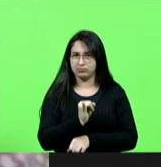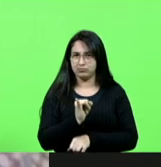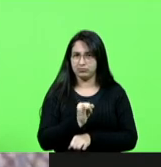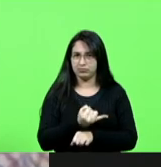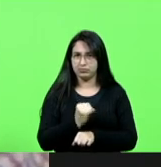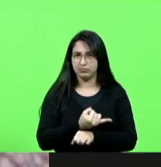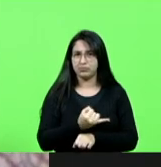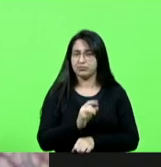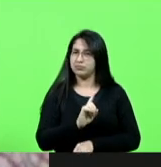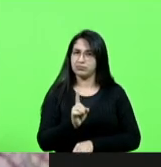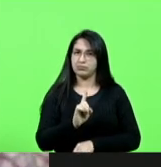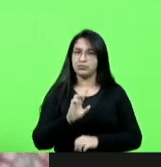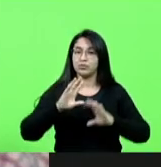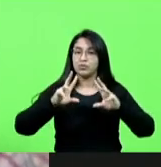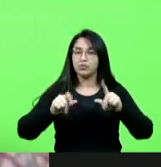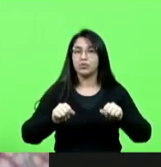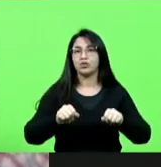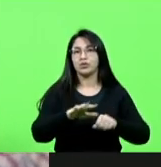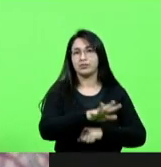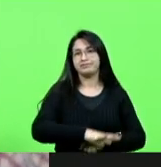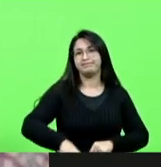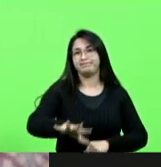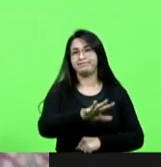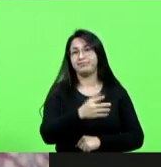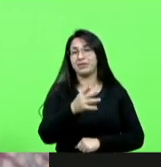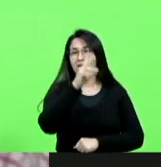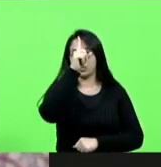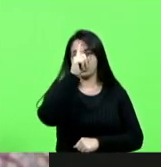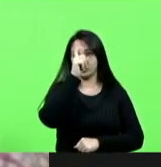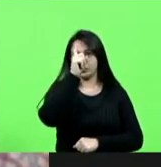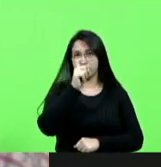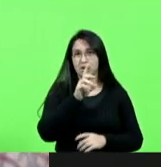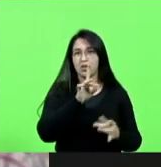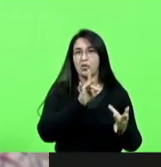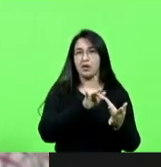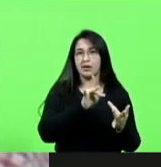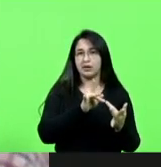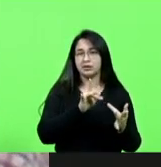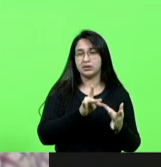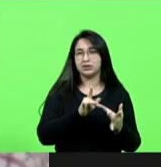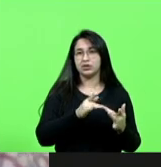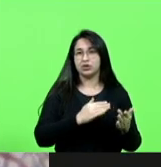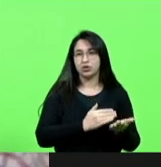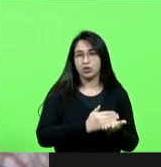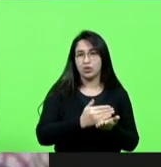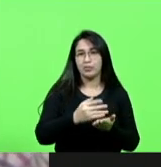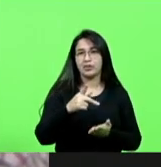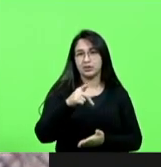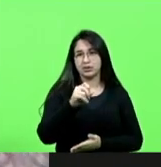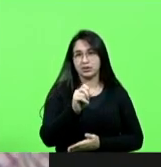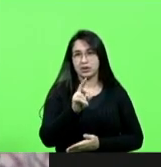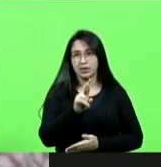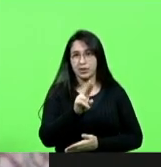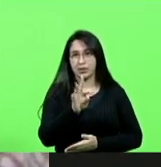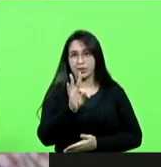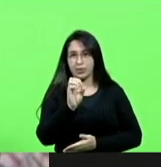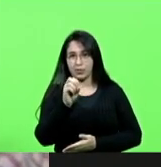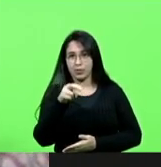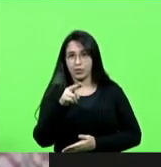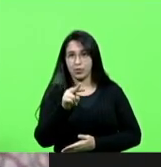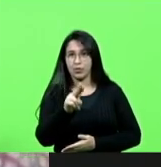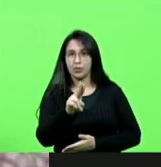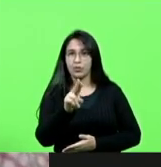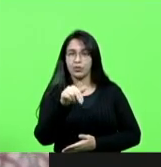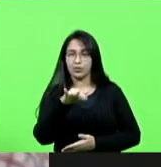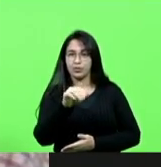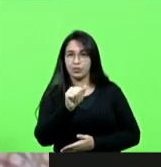um hospital que atende desde Porto União e que está tendo uma dificuldade